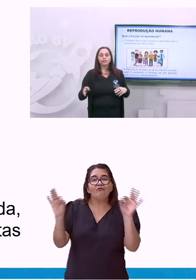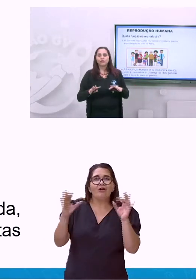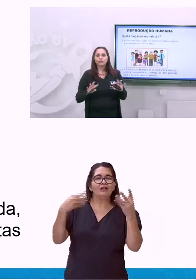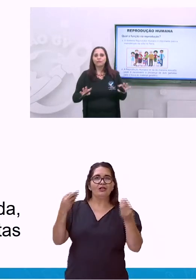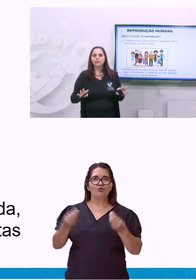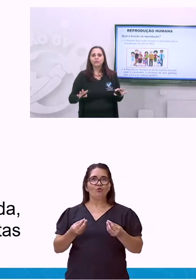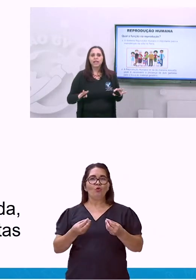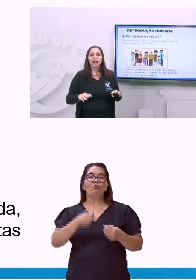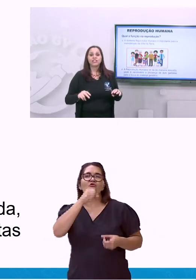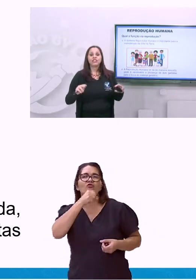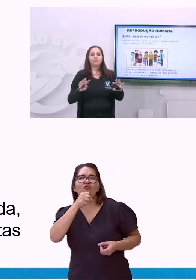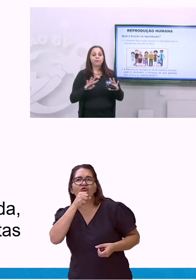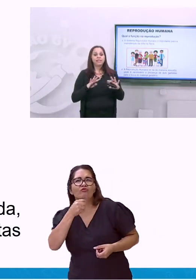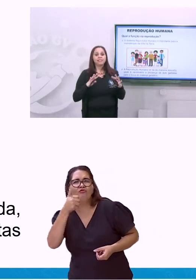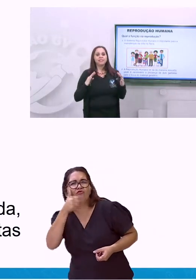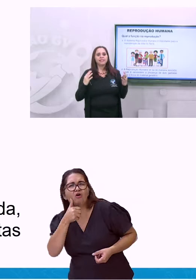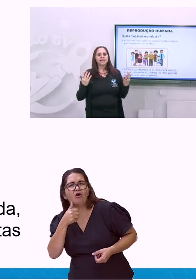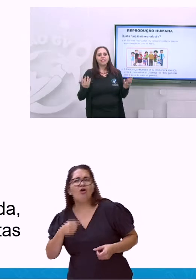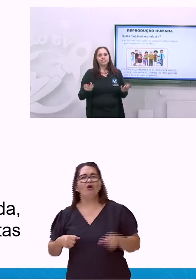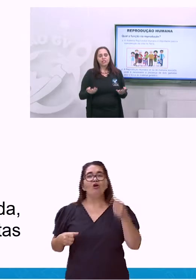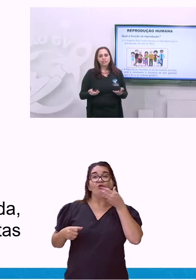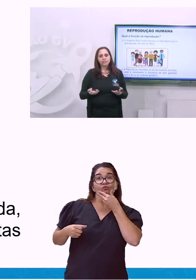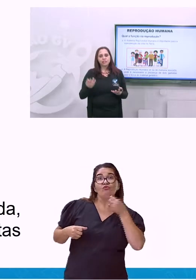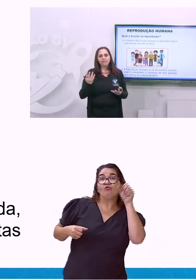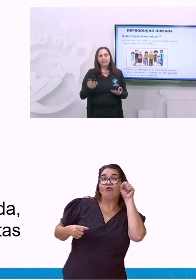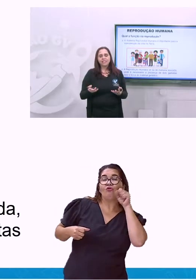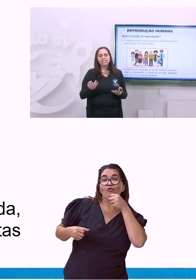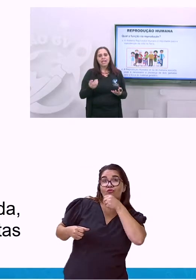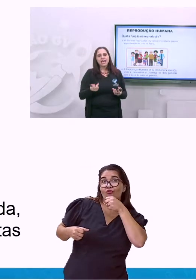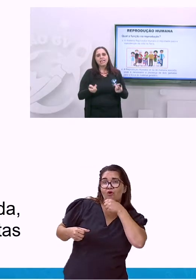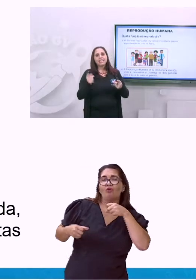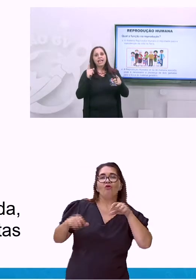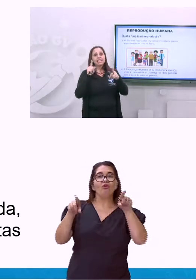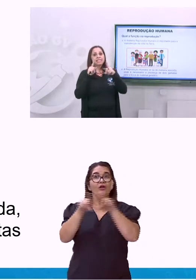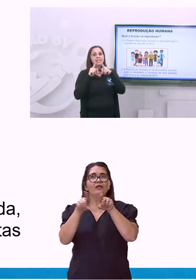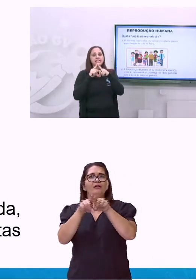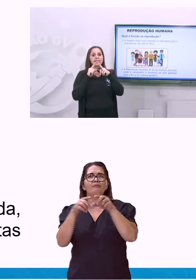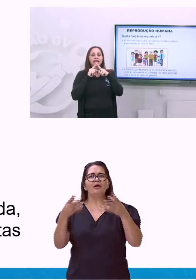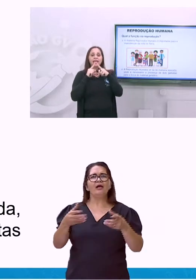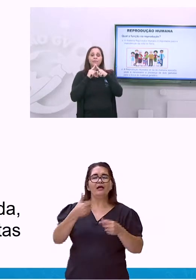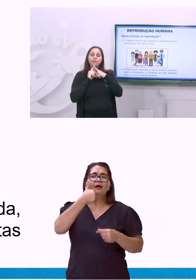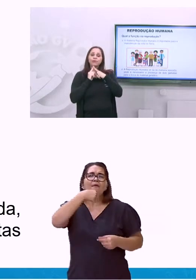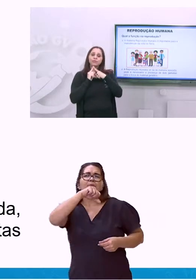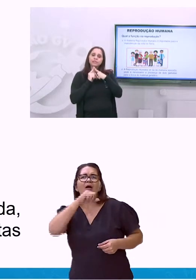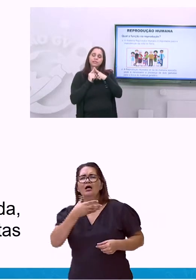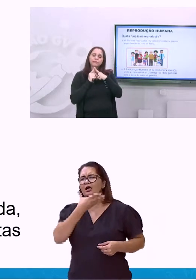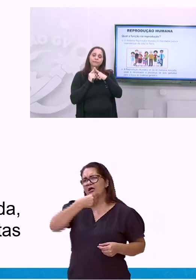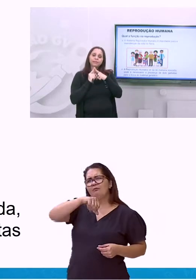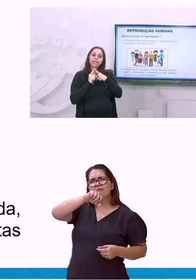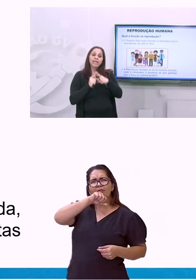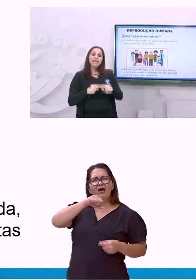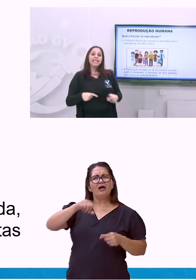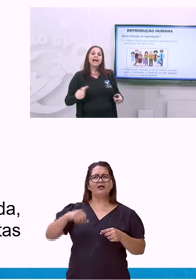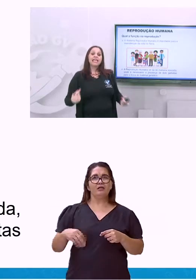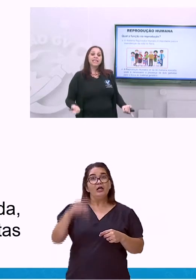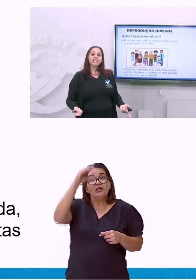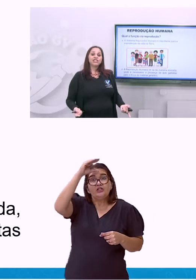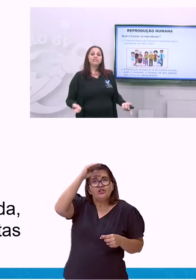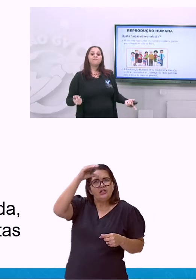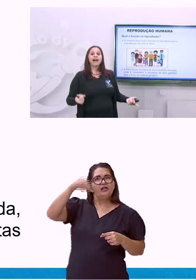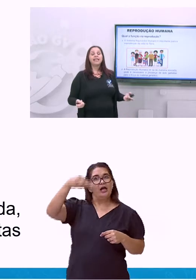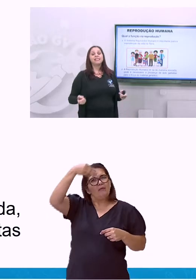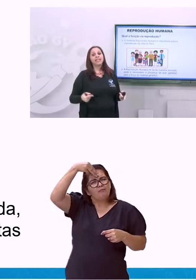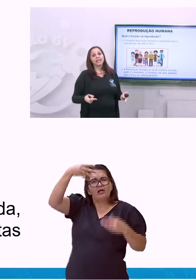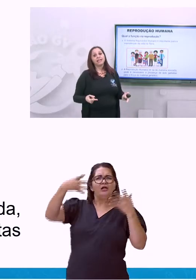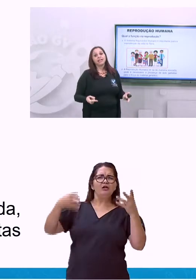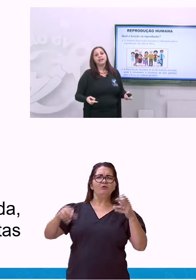avós, todo mundo. A gente precisa garantir isso através desta reprodução. E aí a